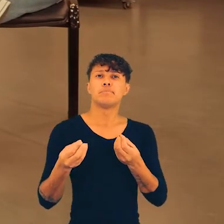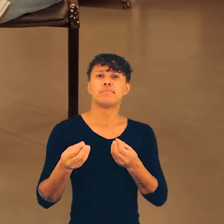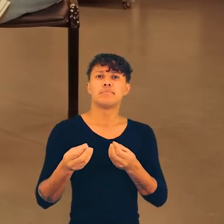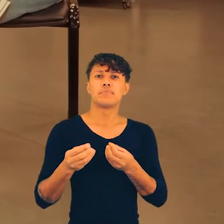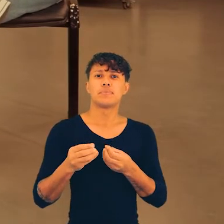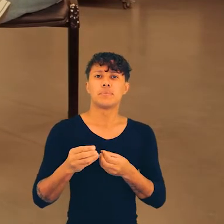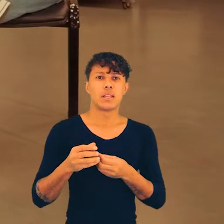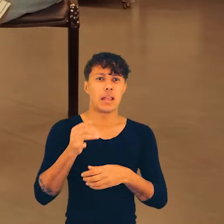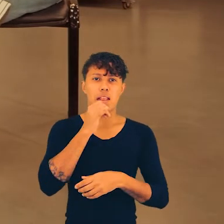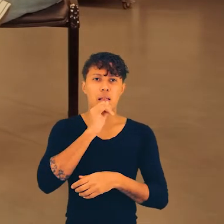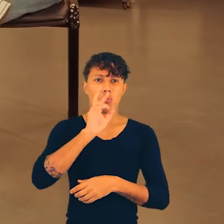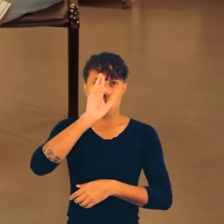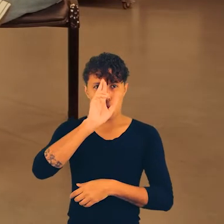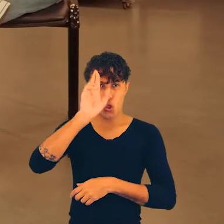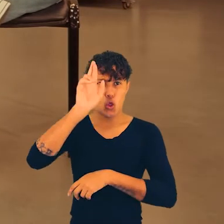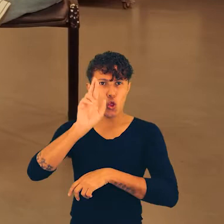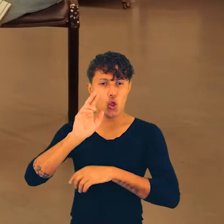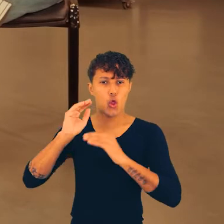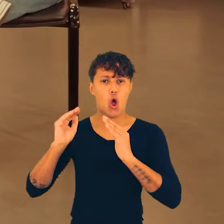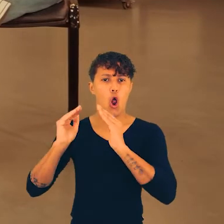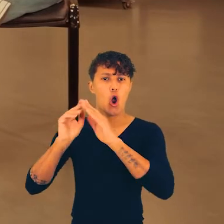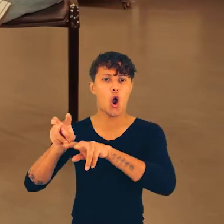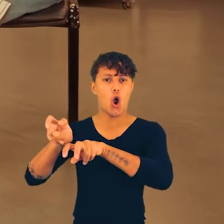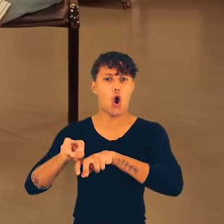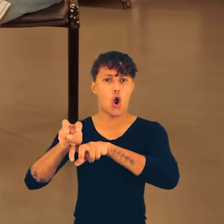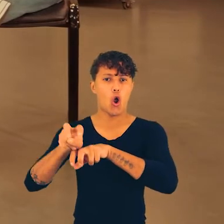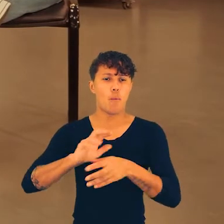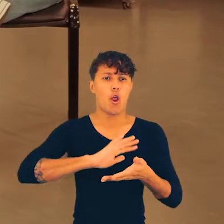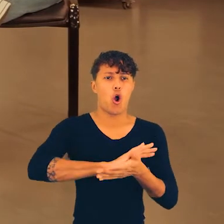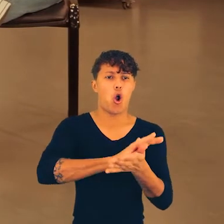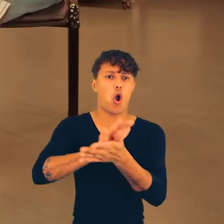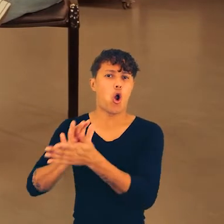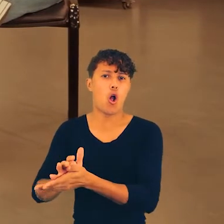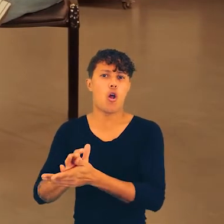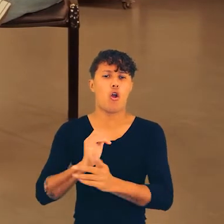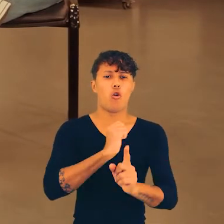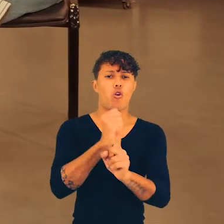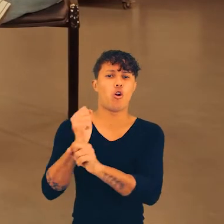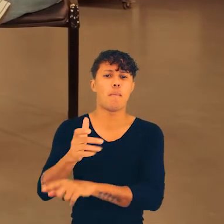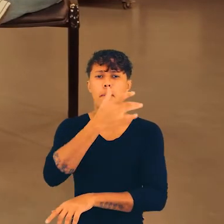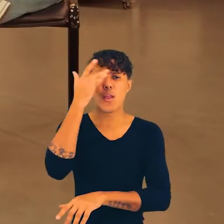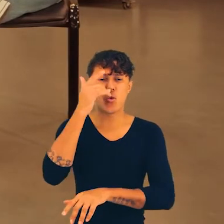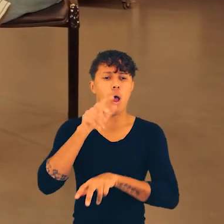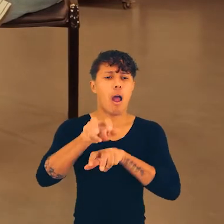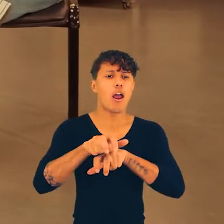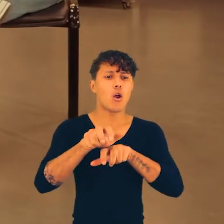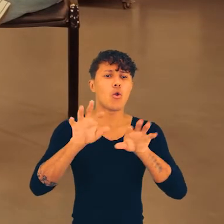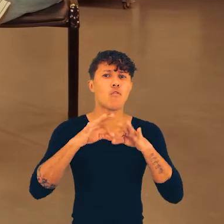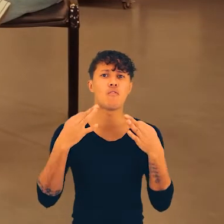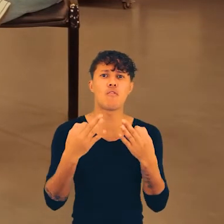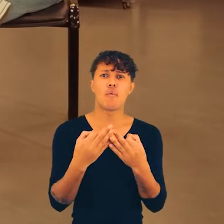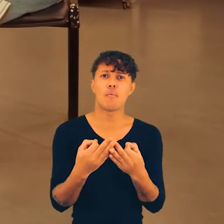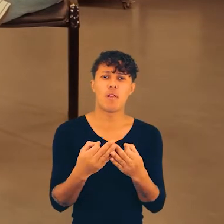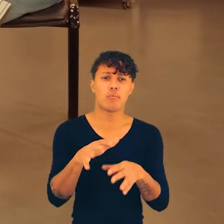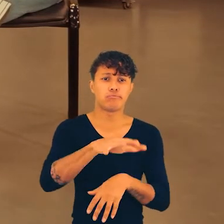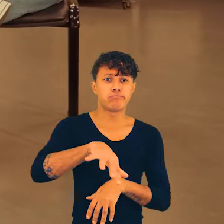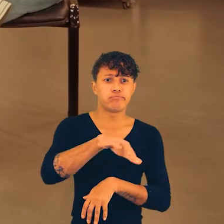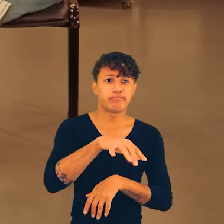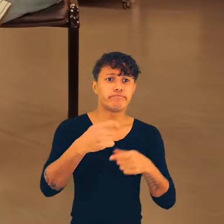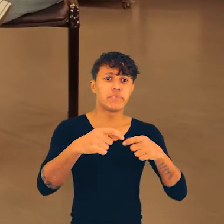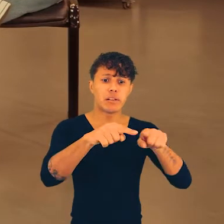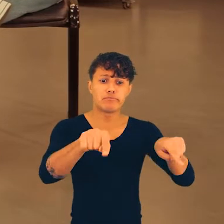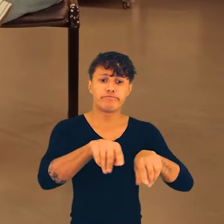esse caminho de diálogo com os grandes latifundiários que estão assassinando a galera da agricultura familiar no campo,